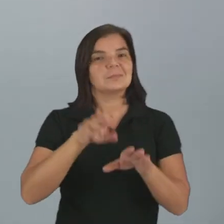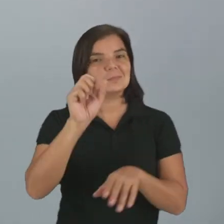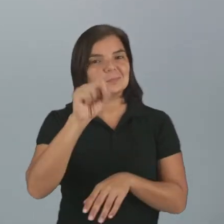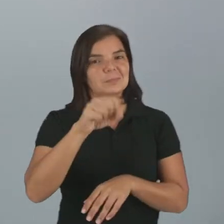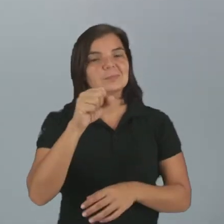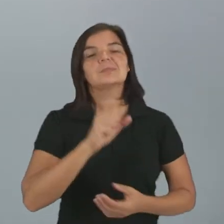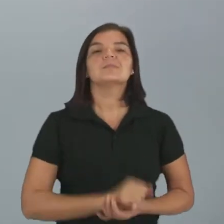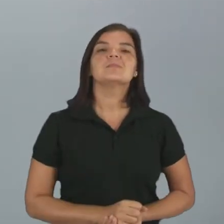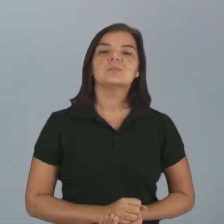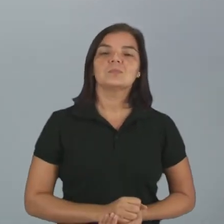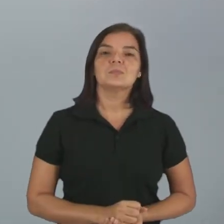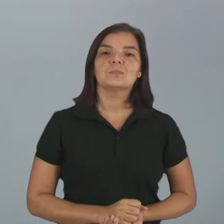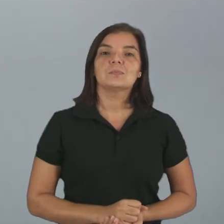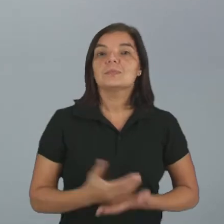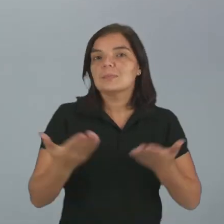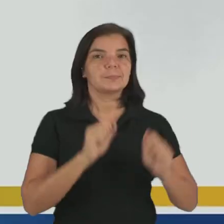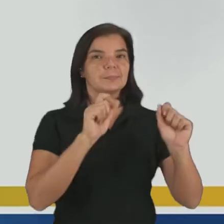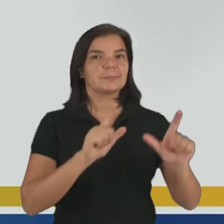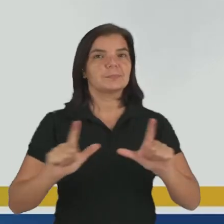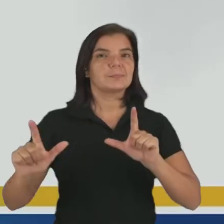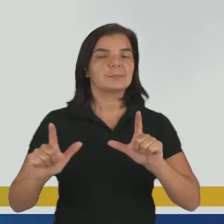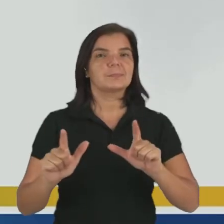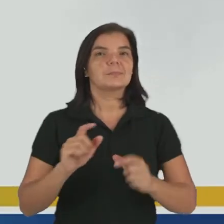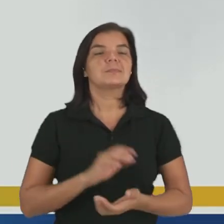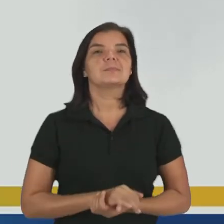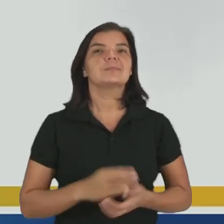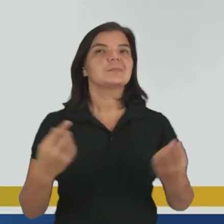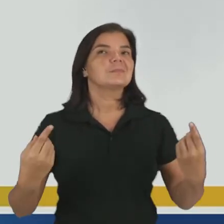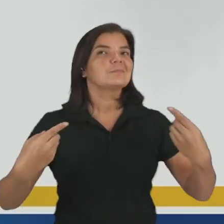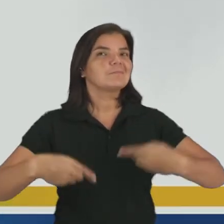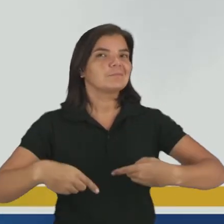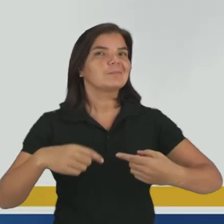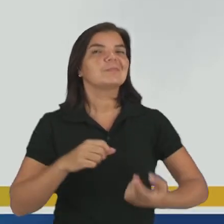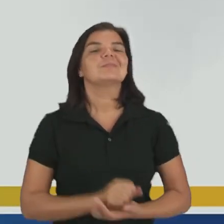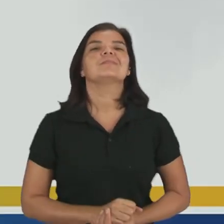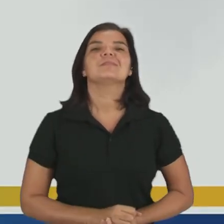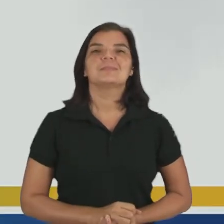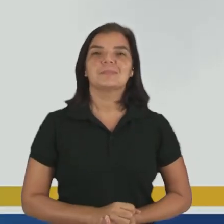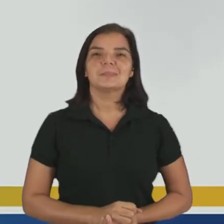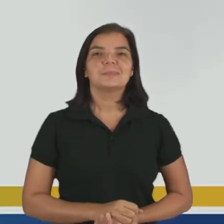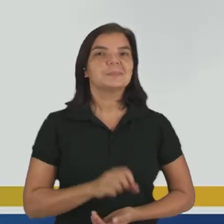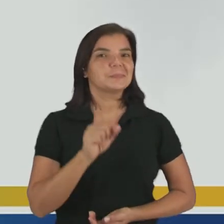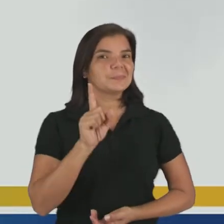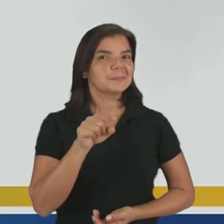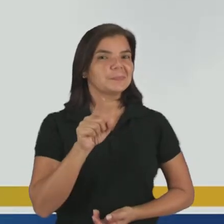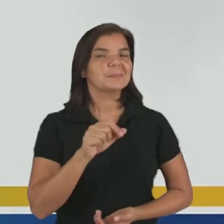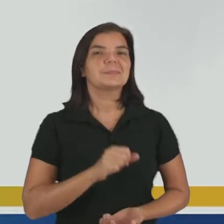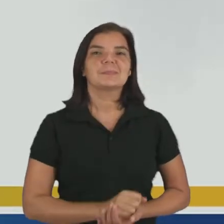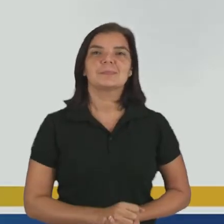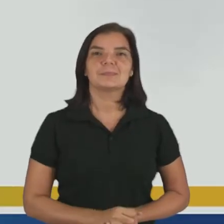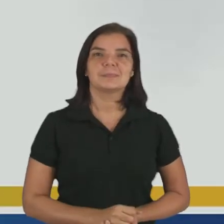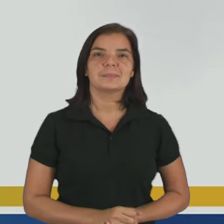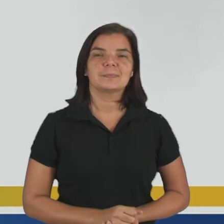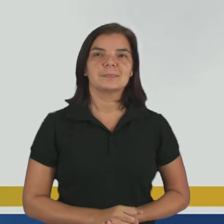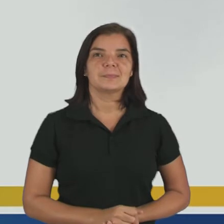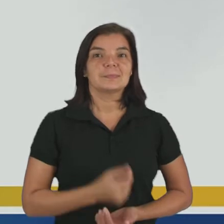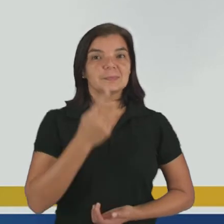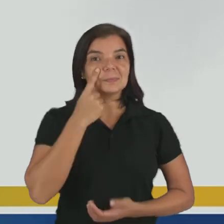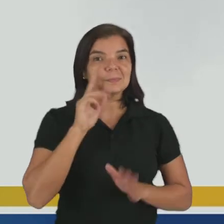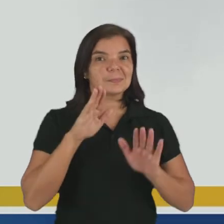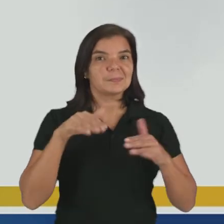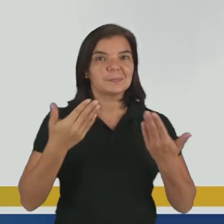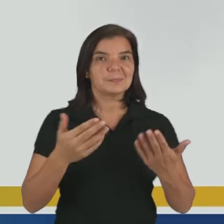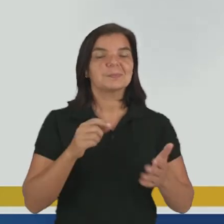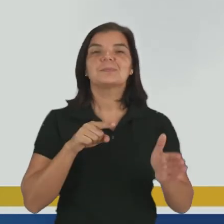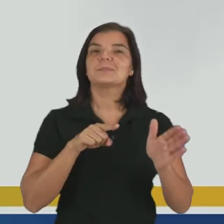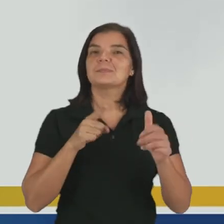mesmo. Então, e agora? Hora dos desafios, isso mesmo. Vamos lá ver qual é